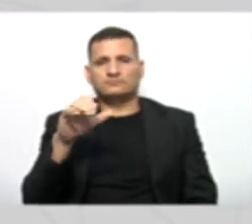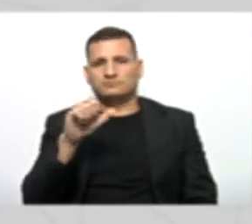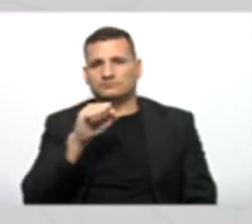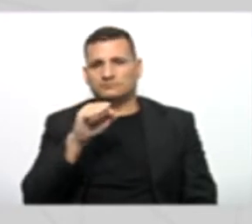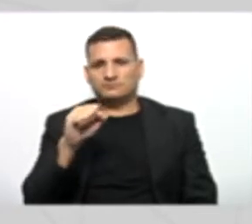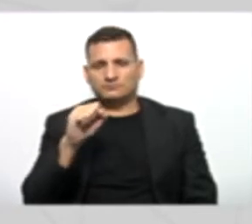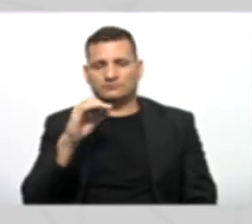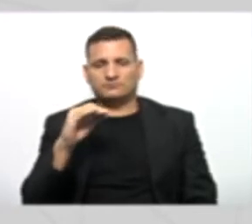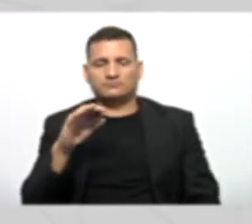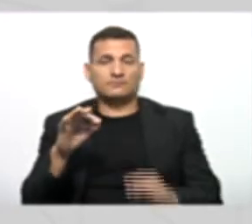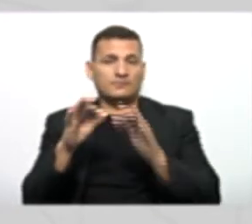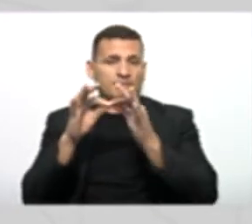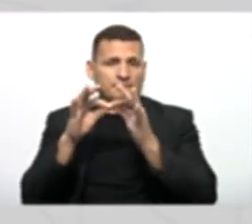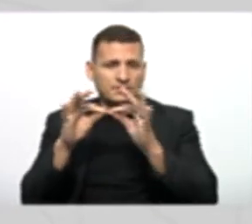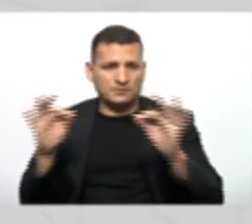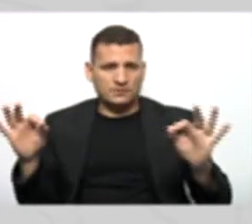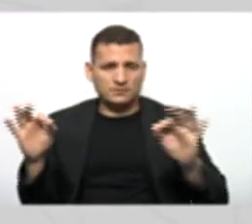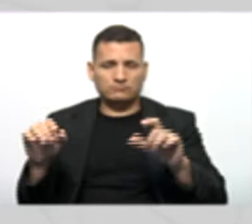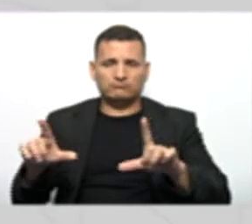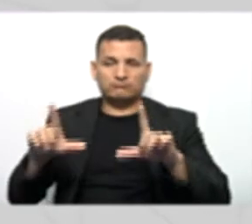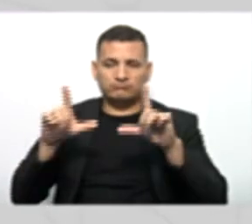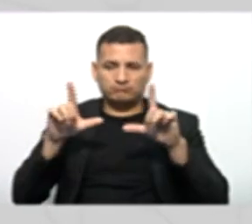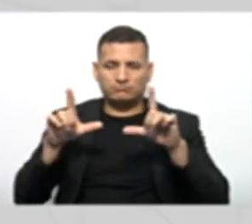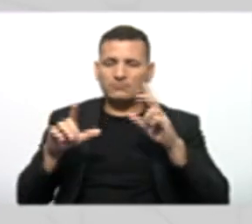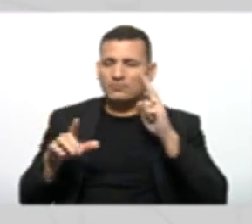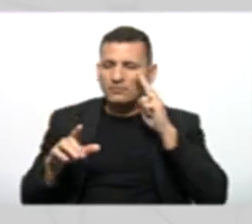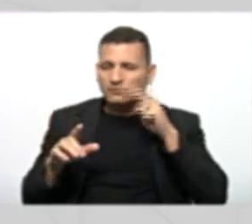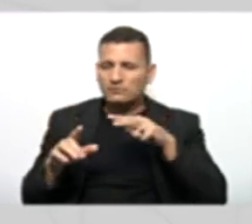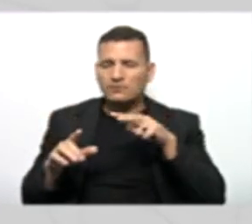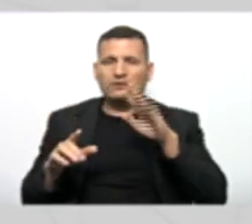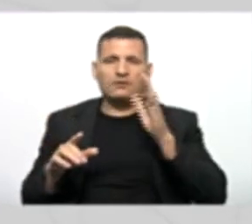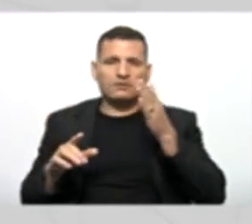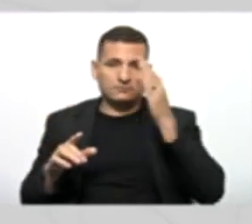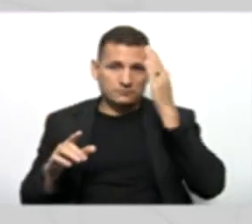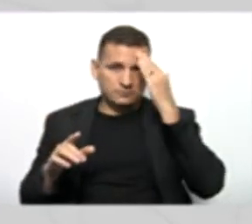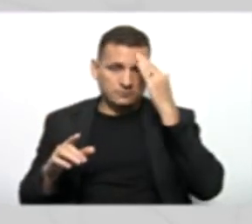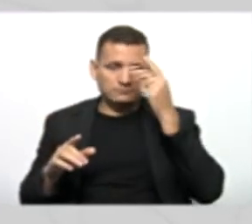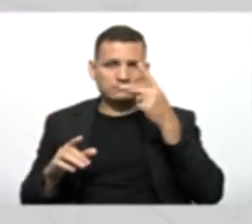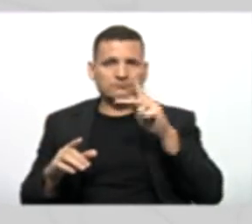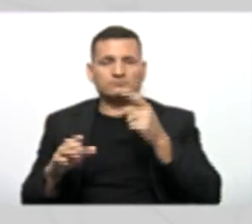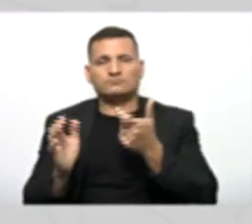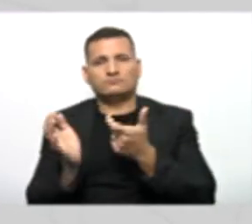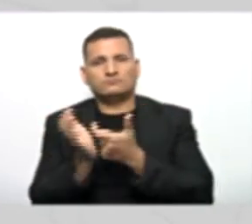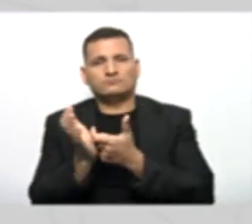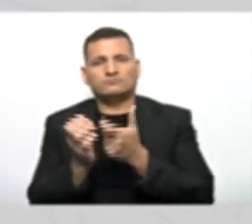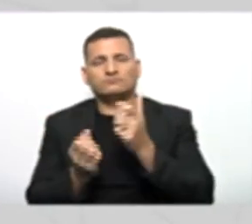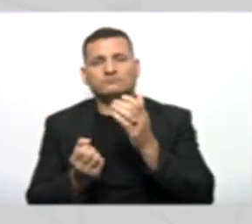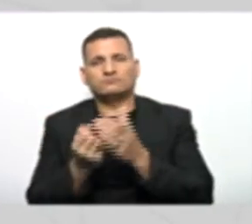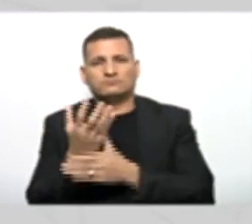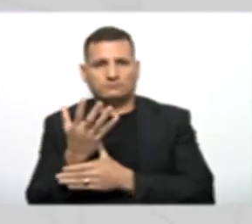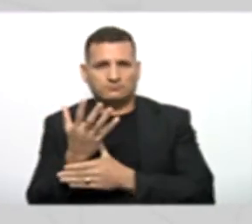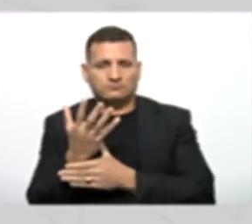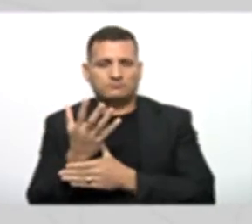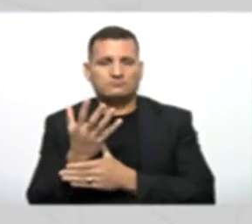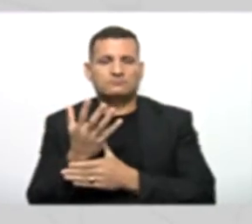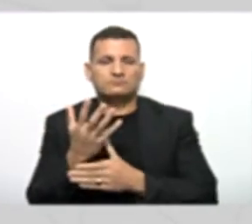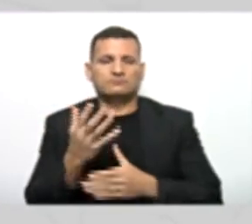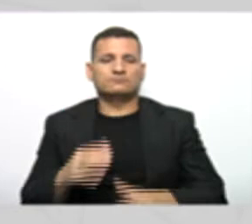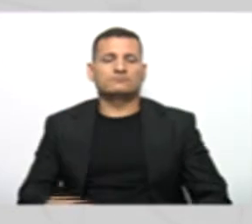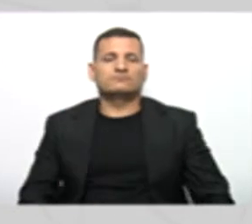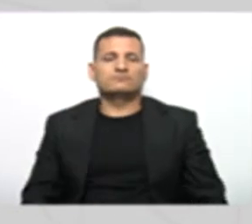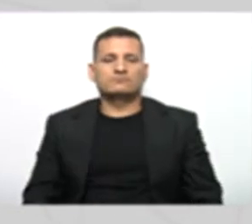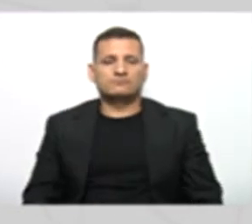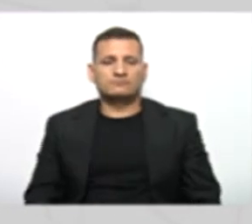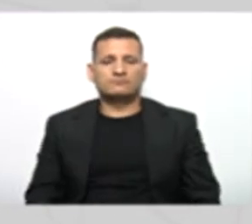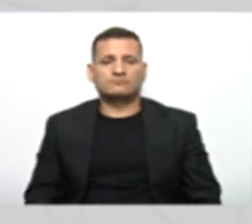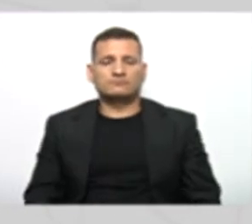Aparecendo essa mensagem, você vai saber que o seu objeto pessoa física foi sim criado sem nenhum problema.